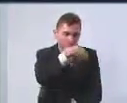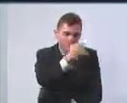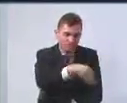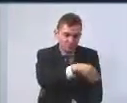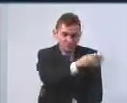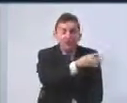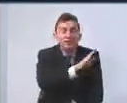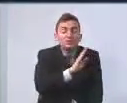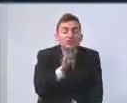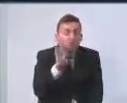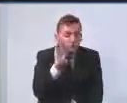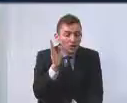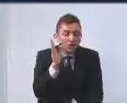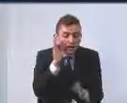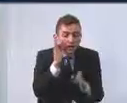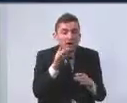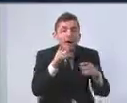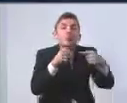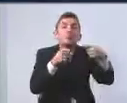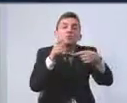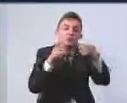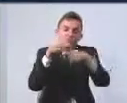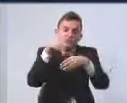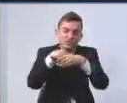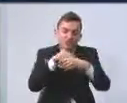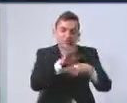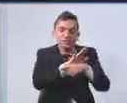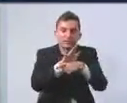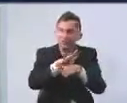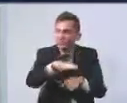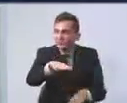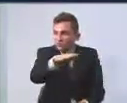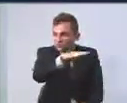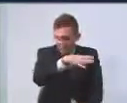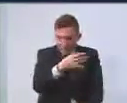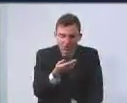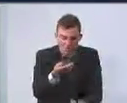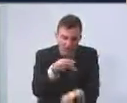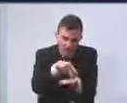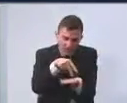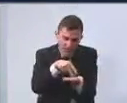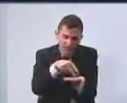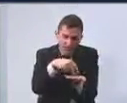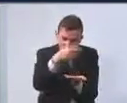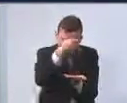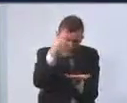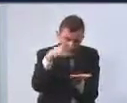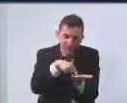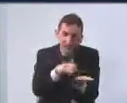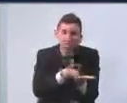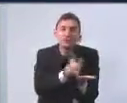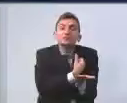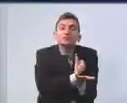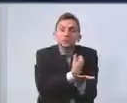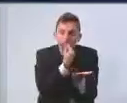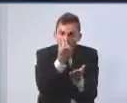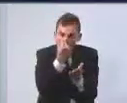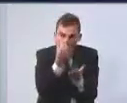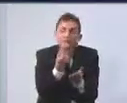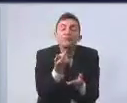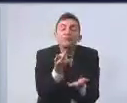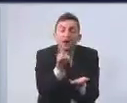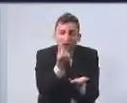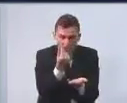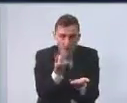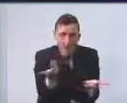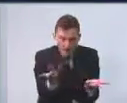discutir a política pública da assistência social e realmente deixei os números em segundo plano, mas com muito prazer